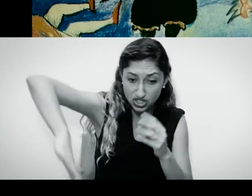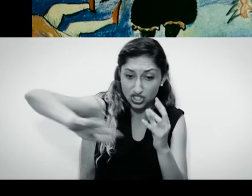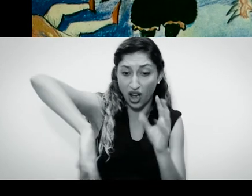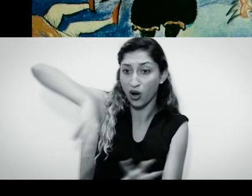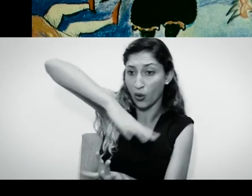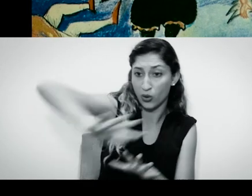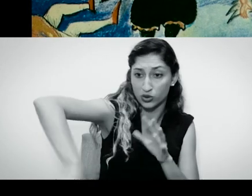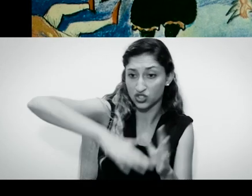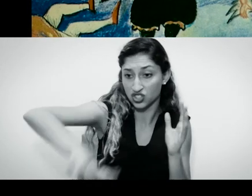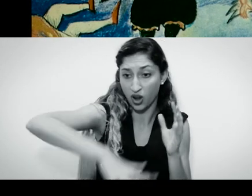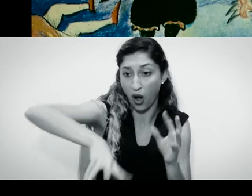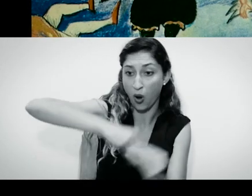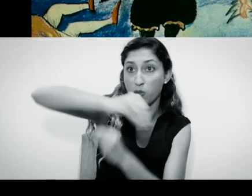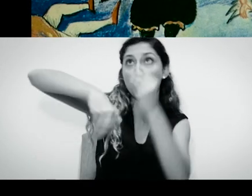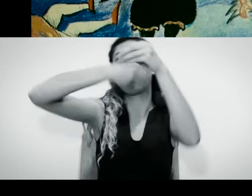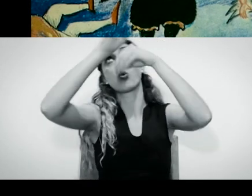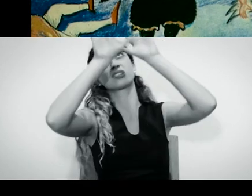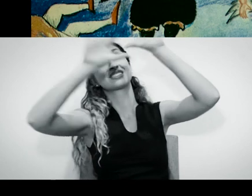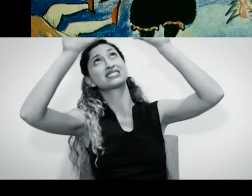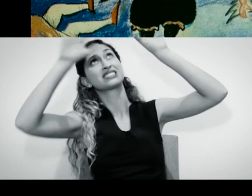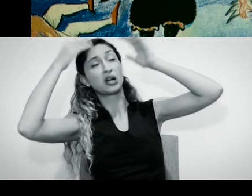socorro, o que eu faço?